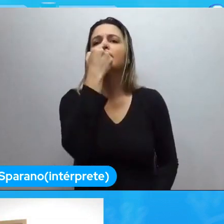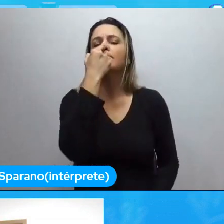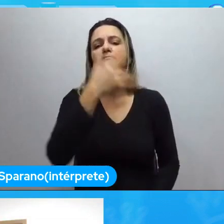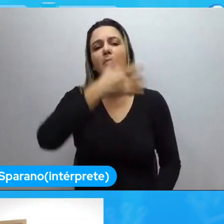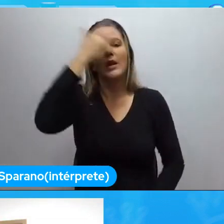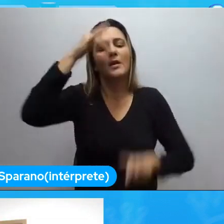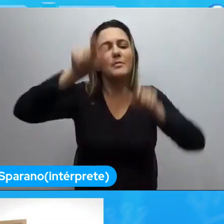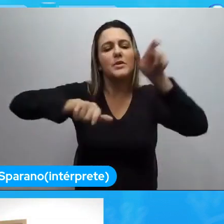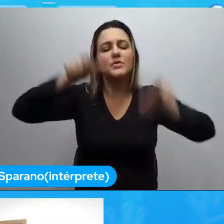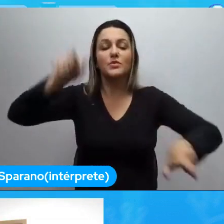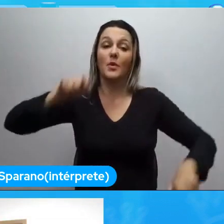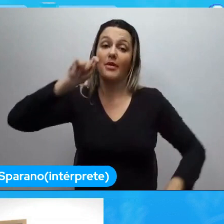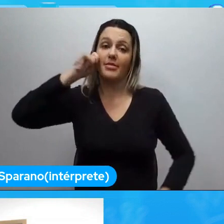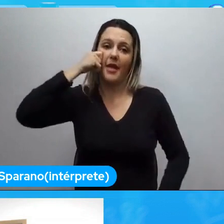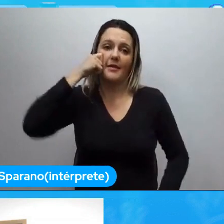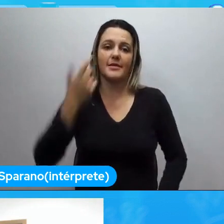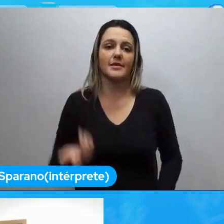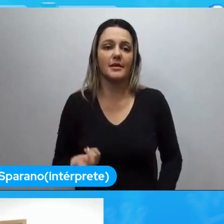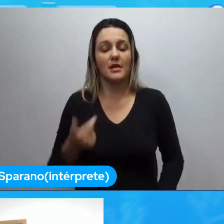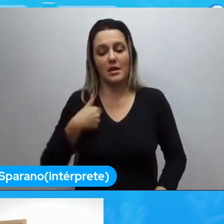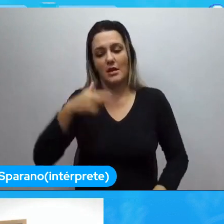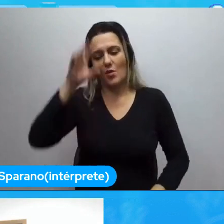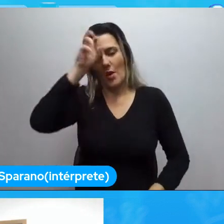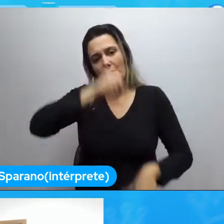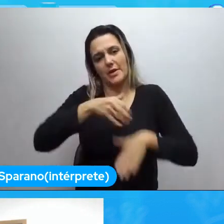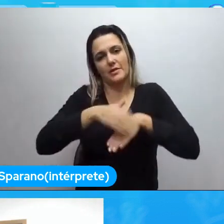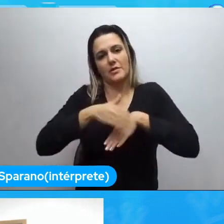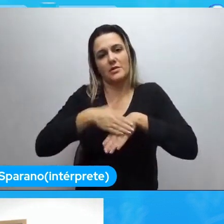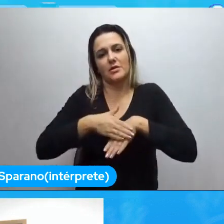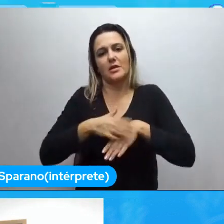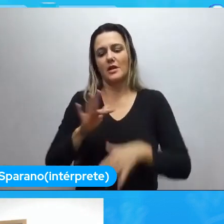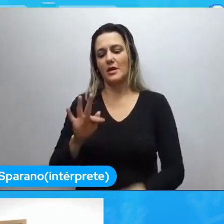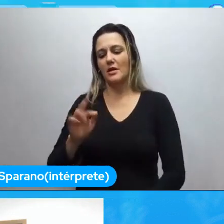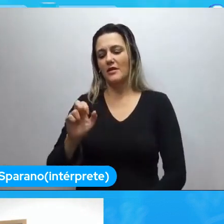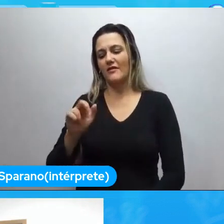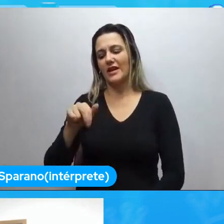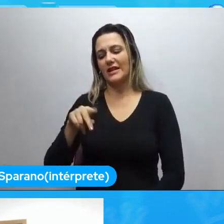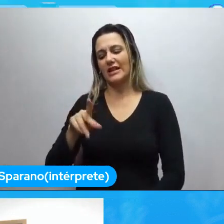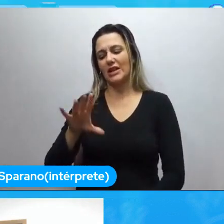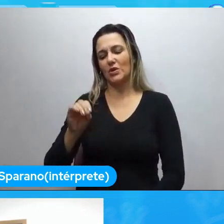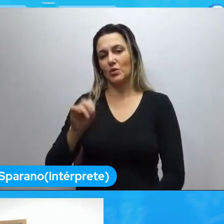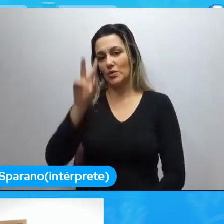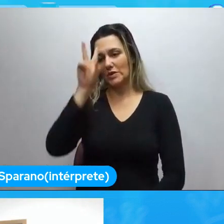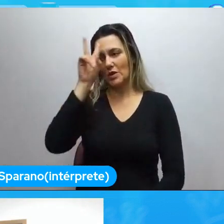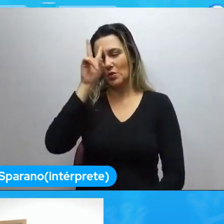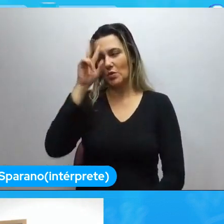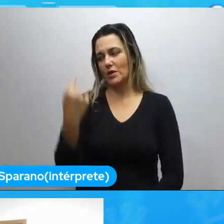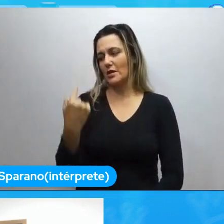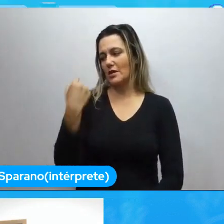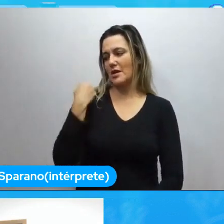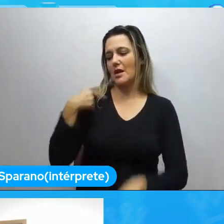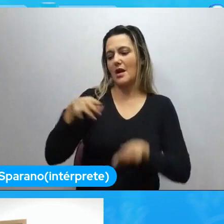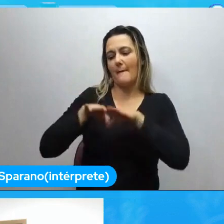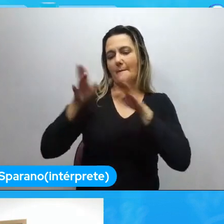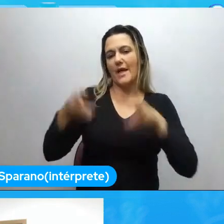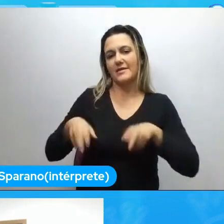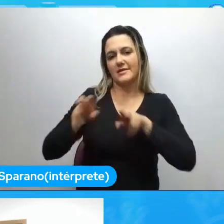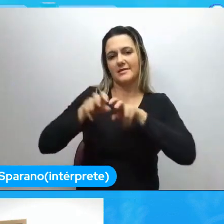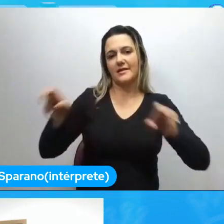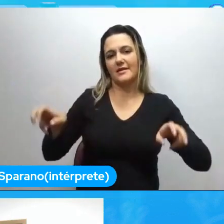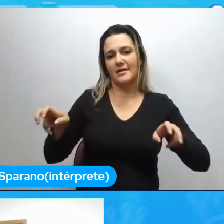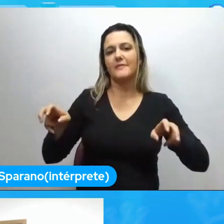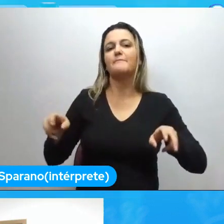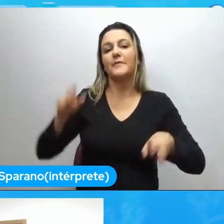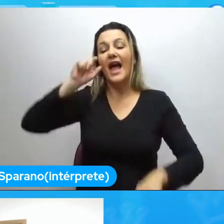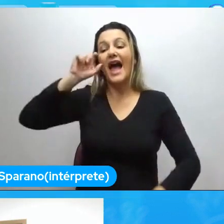era feito, se eu aprendi uma coisa... Fernando, na segunda-feira, na mesa da Afropighter, falou uma citação de uma música que é